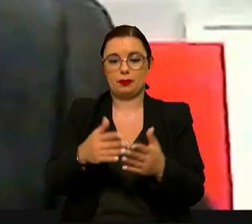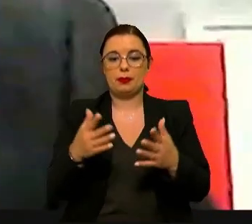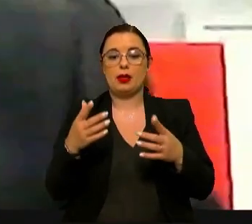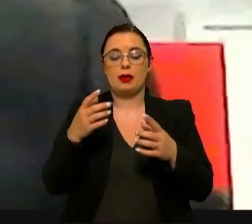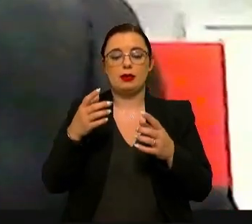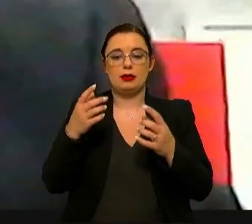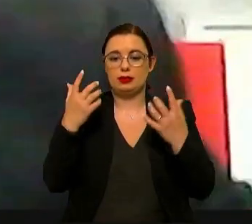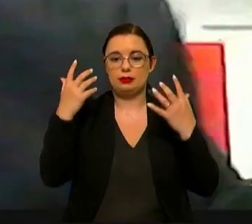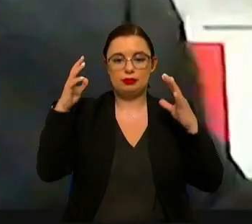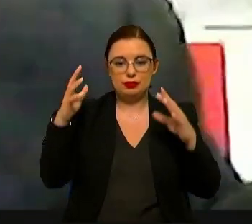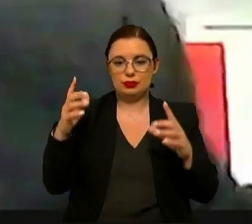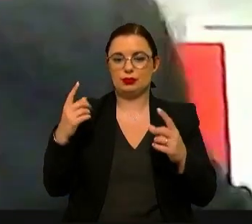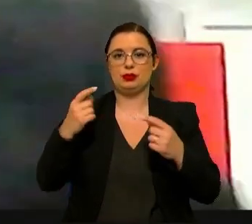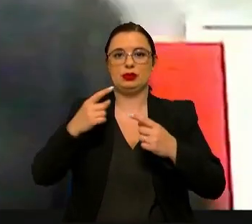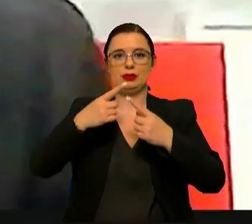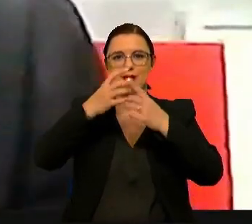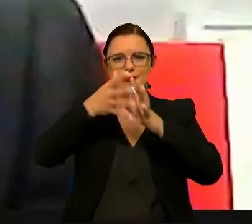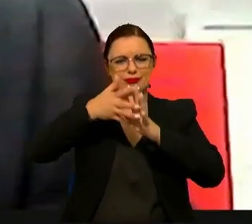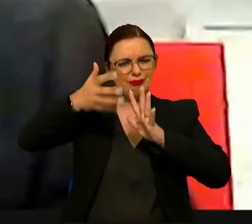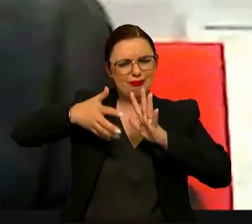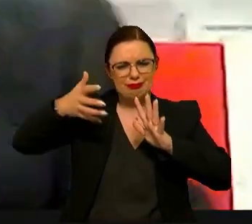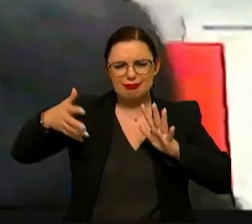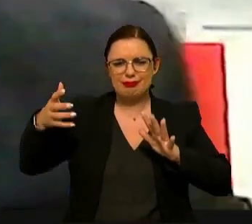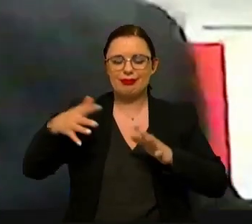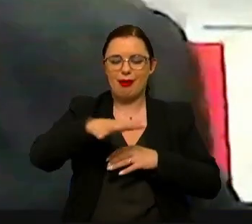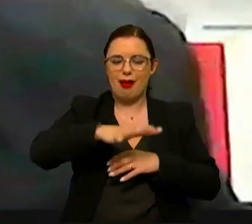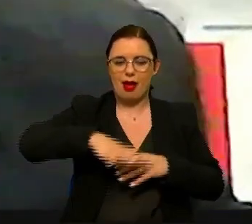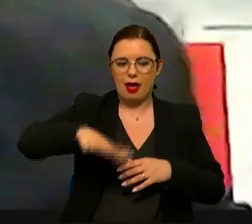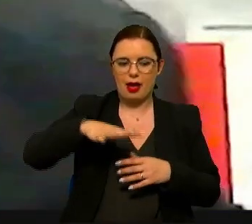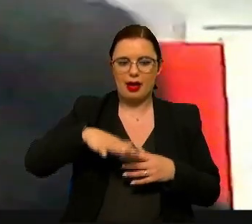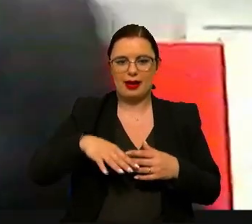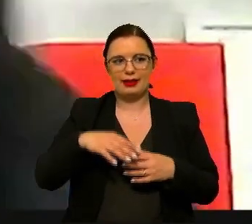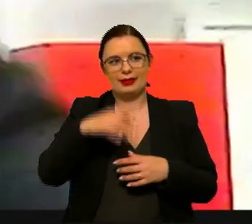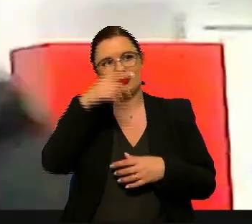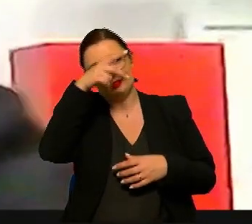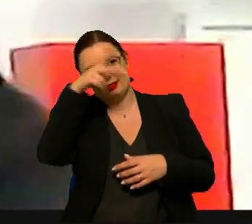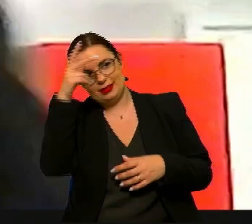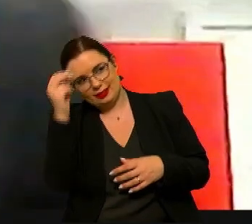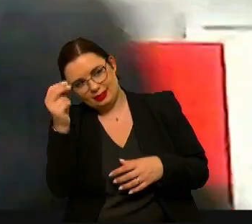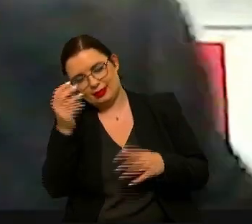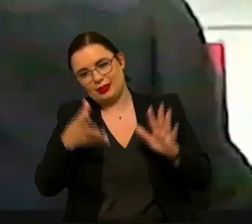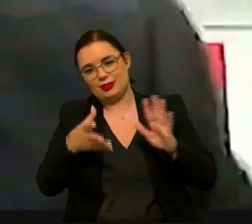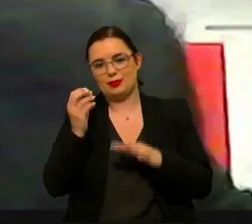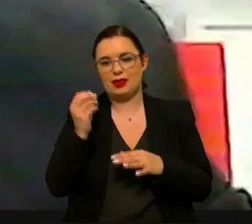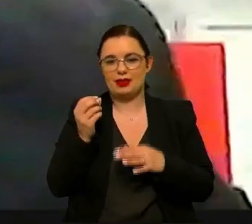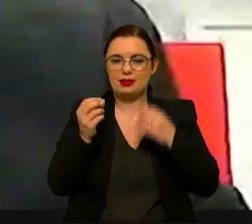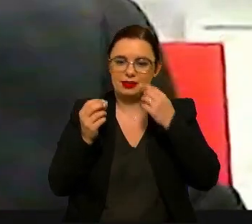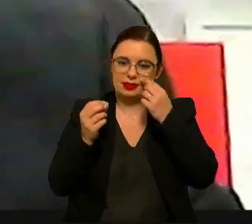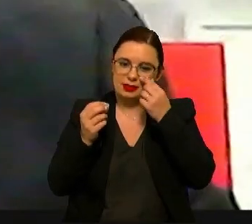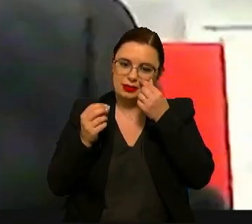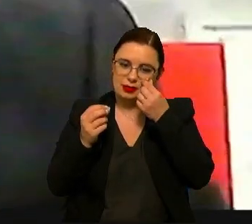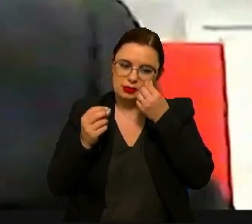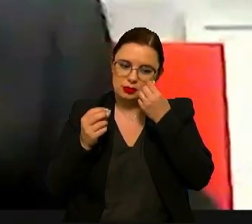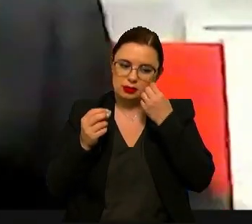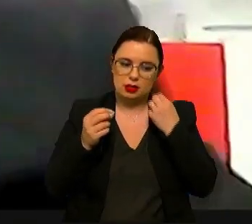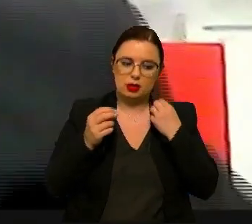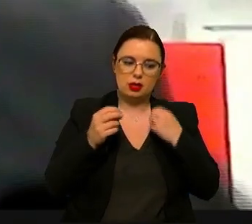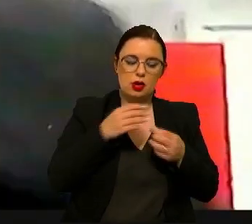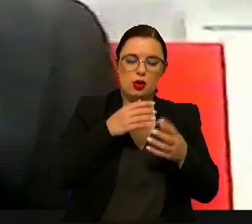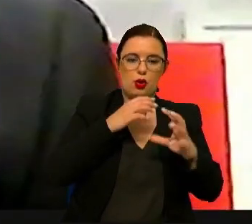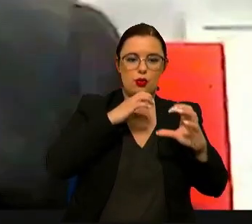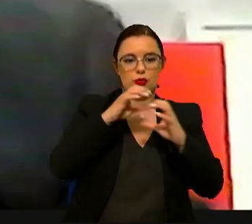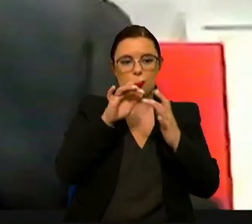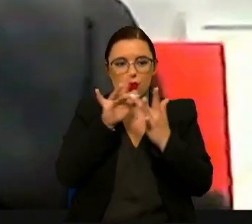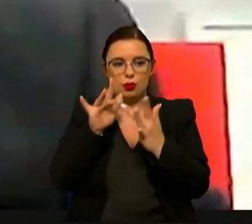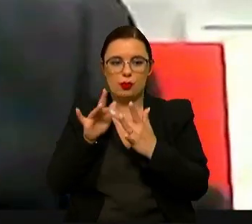orografias complexas, com zonas mais cinzentas, zonas com muito maior conectividade, ou seja,